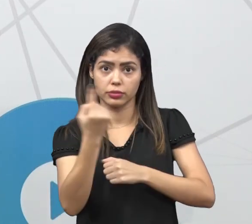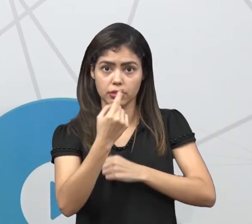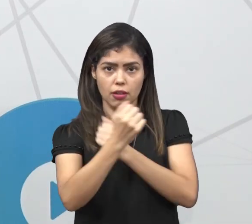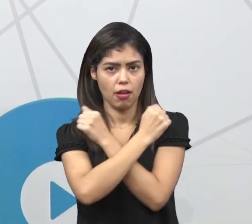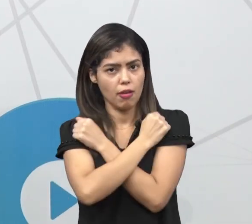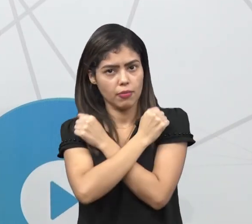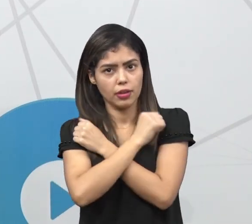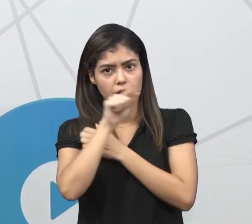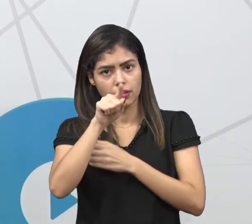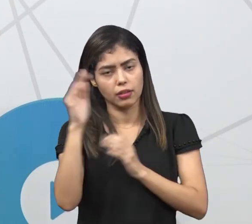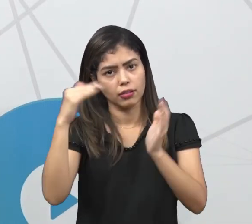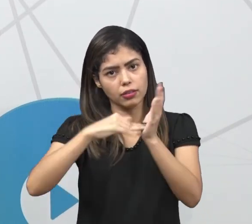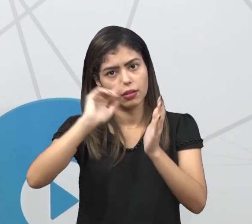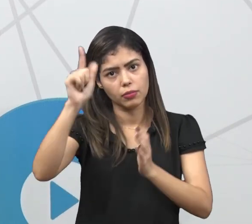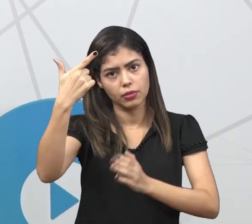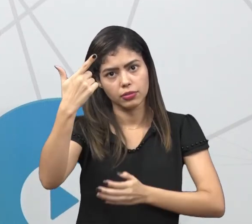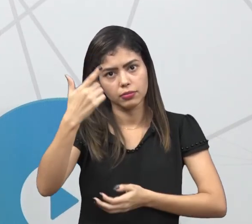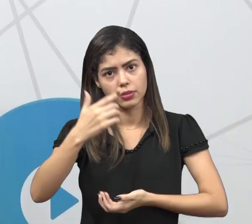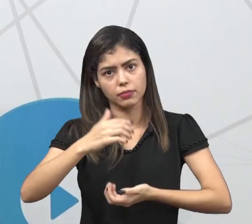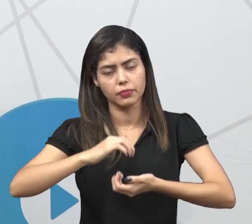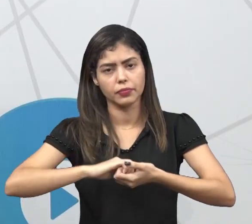abraço fraterno e até a próxima.